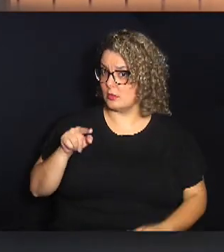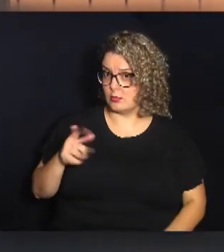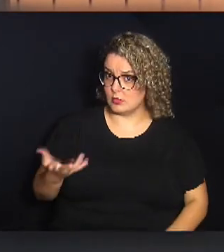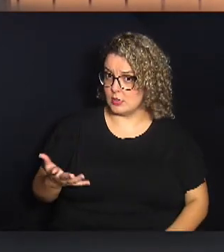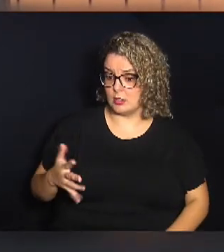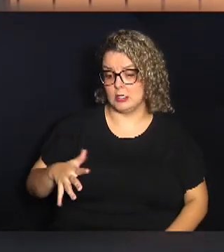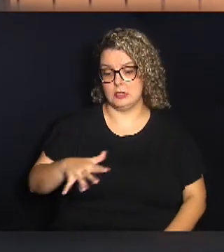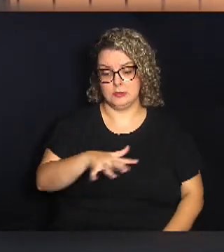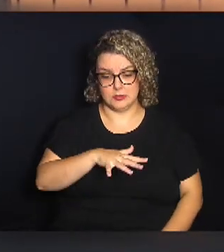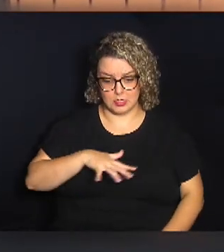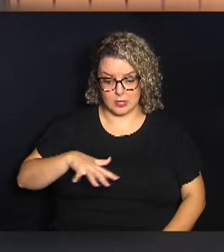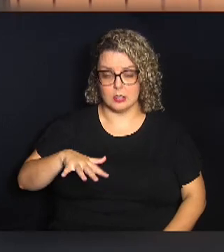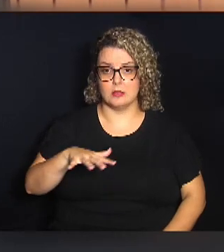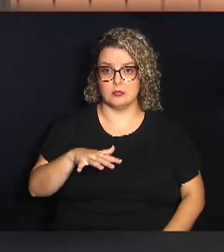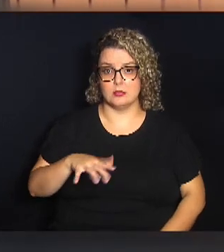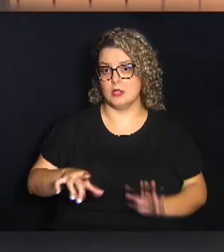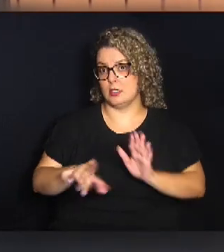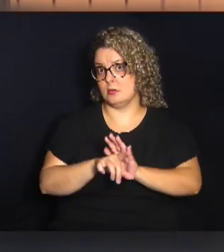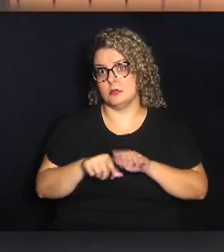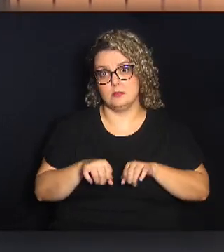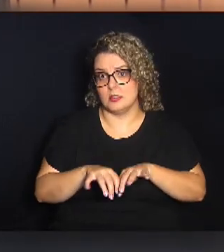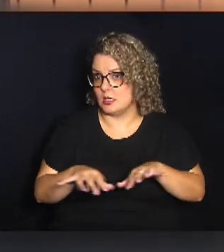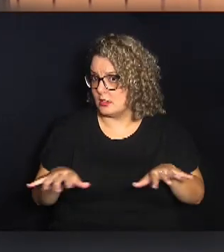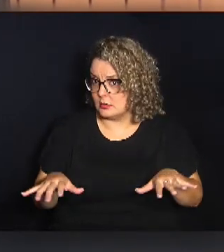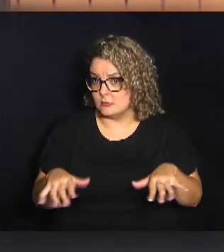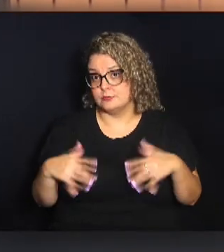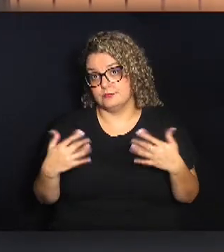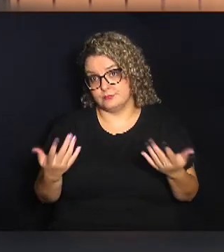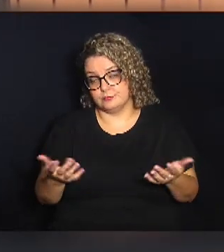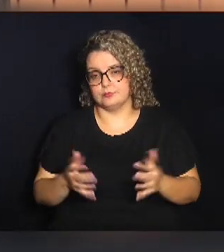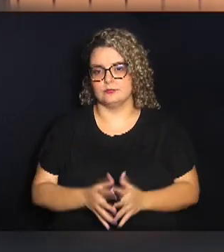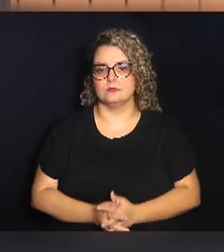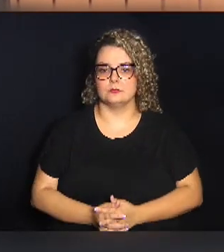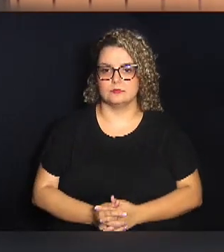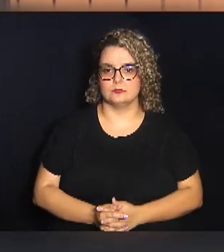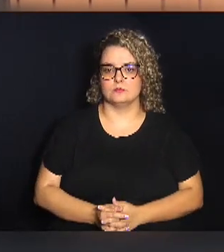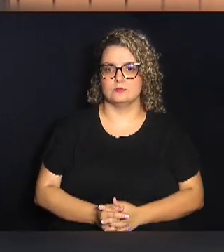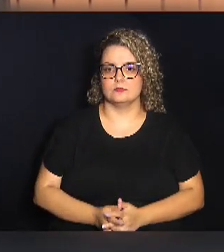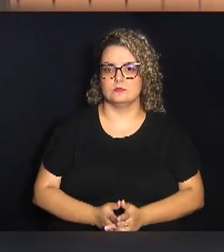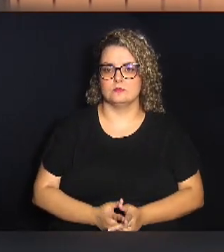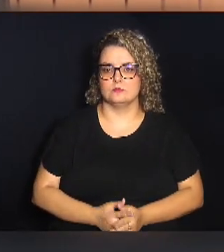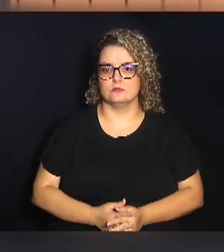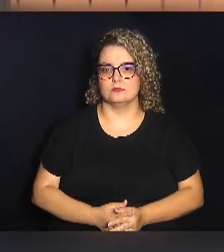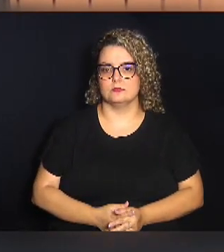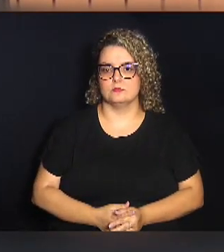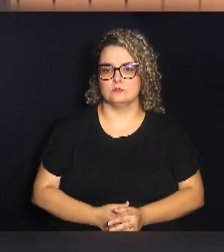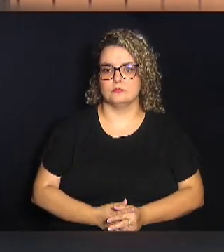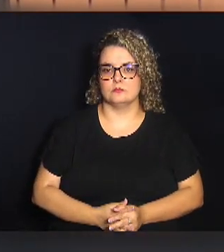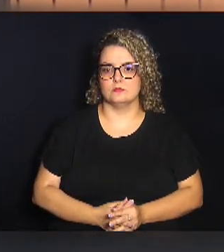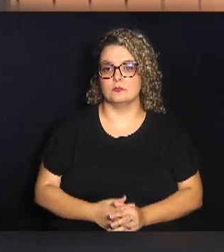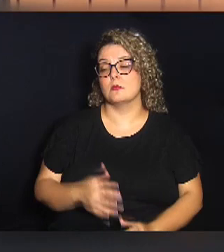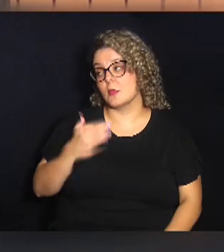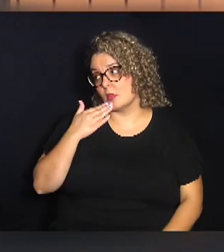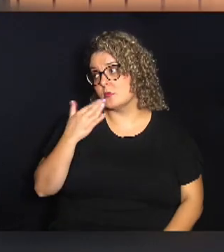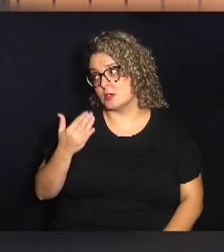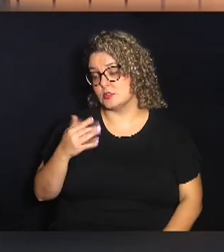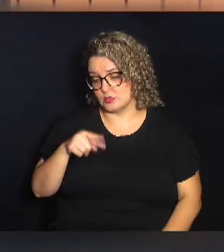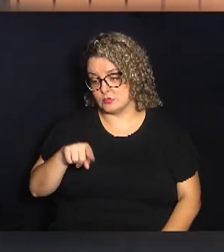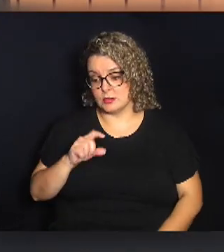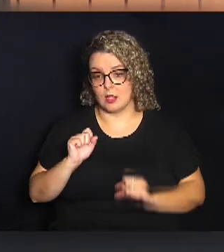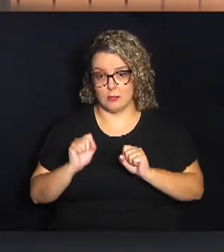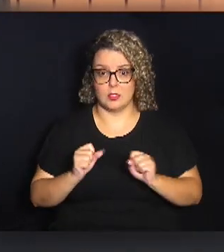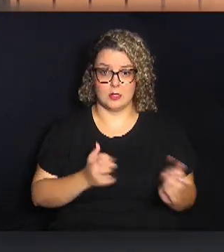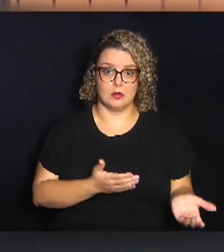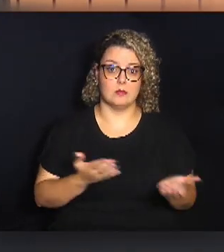universo que essa lei vai abranger. Enfim, então eu solicitaria que vocês pudessem